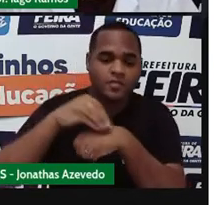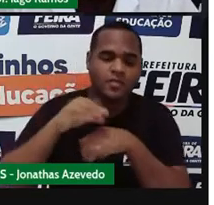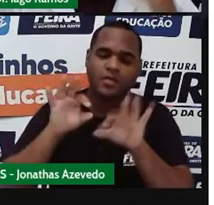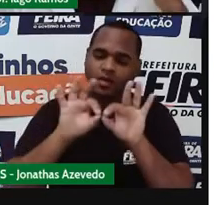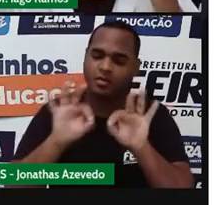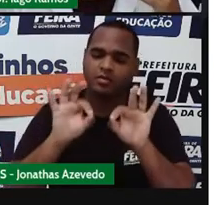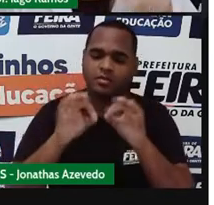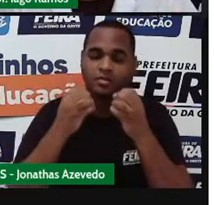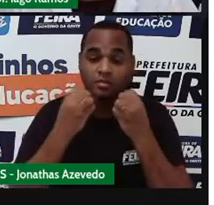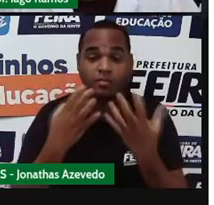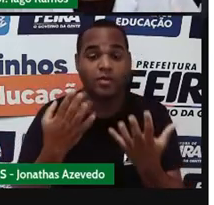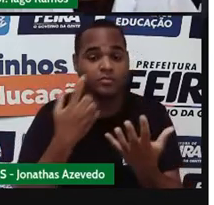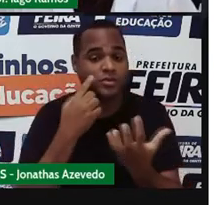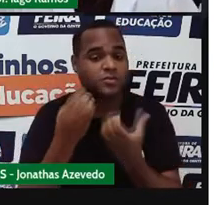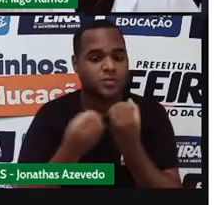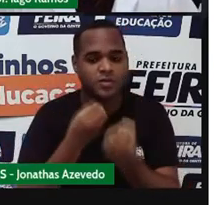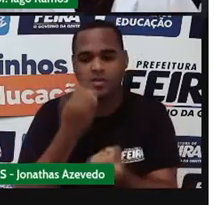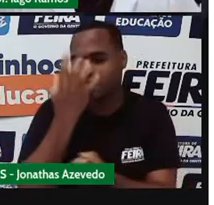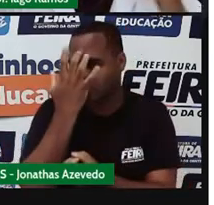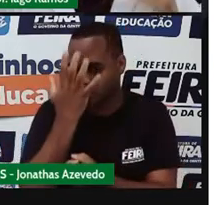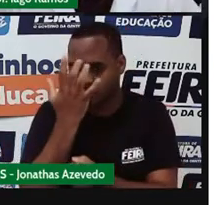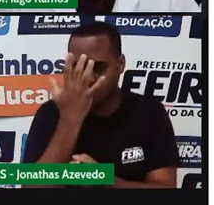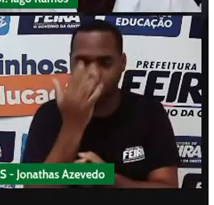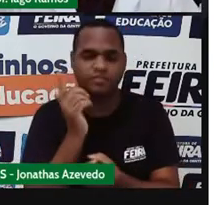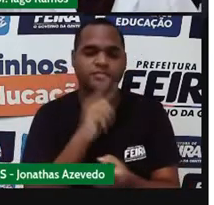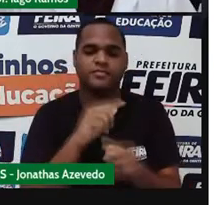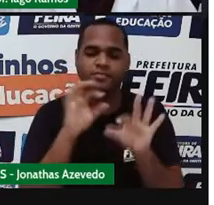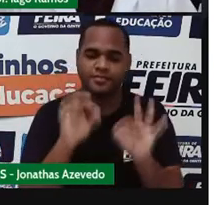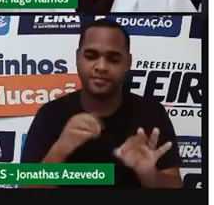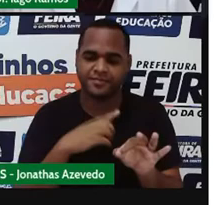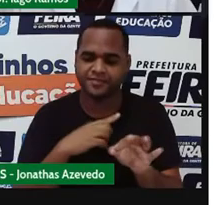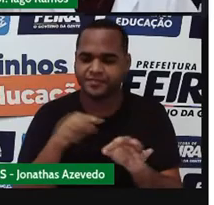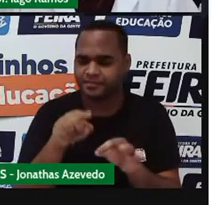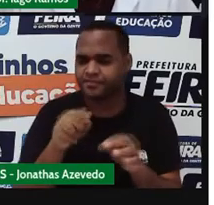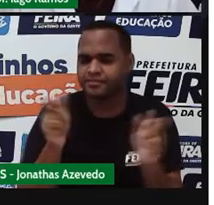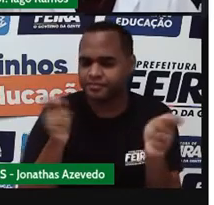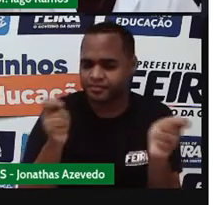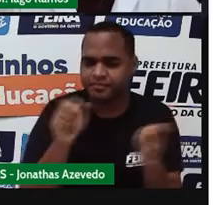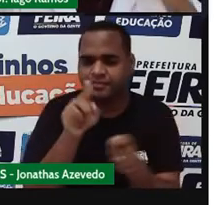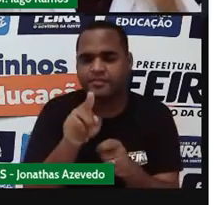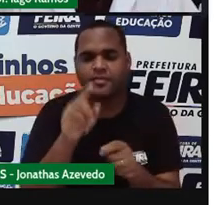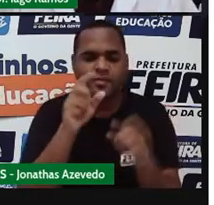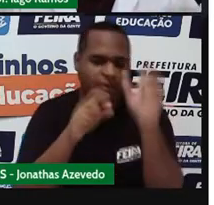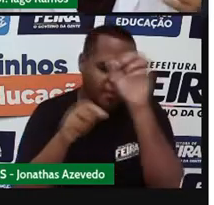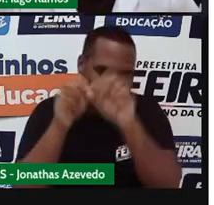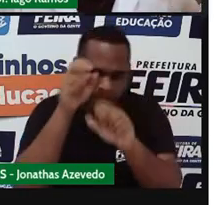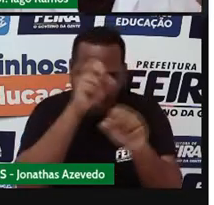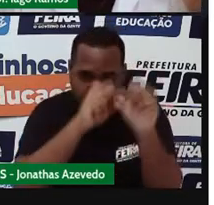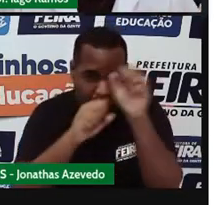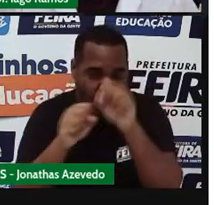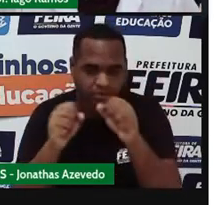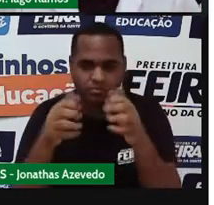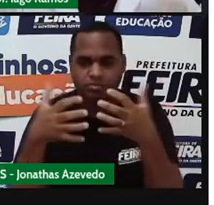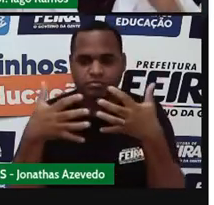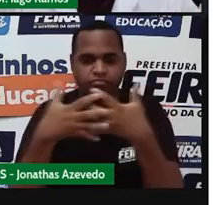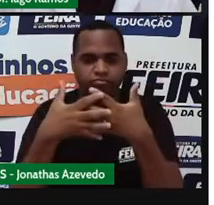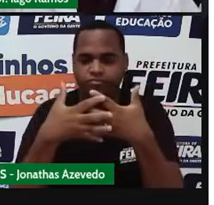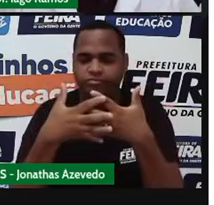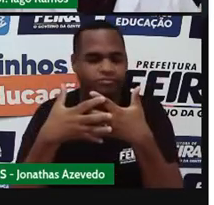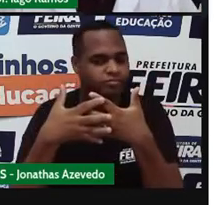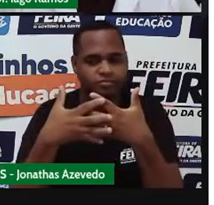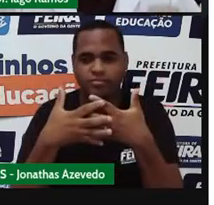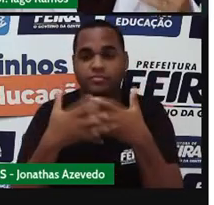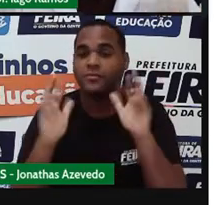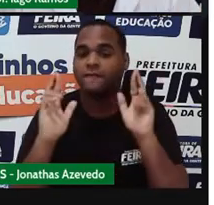possível, do jeito que for mais fácil, certo? Para que você possa entender isso aí direitinho, sem complicações, porque o